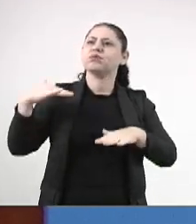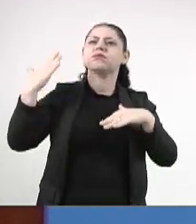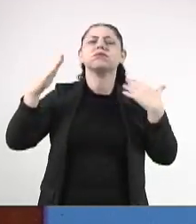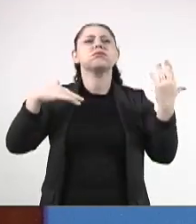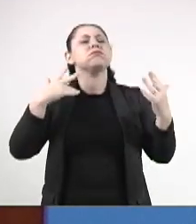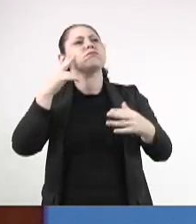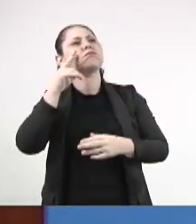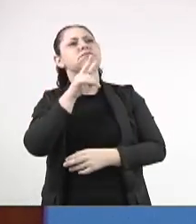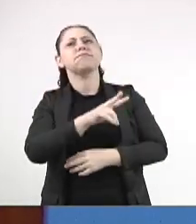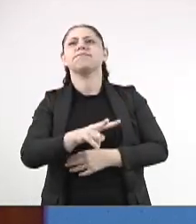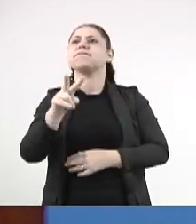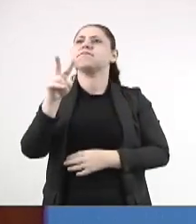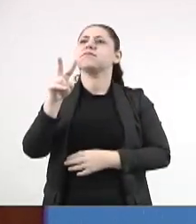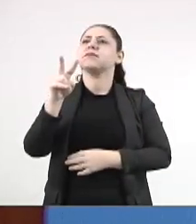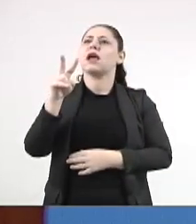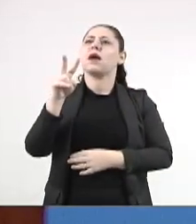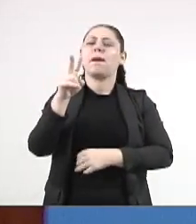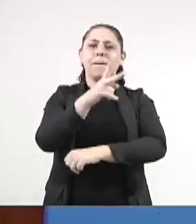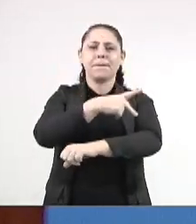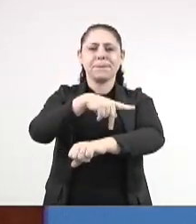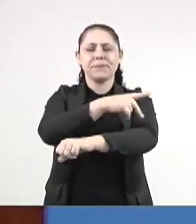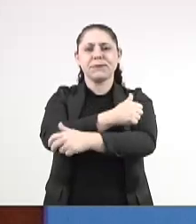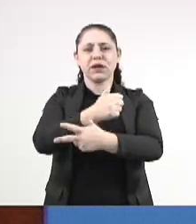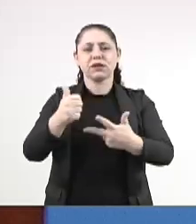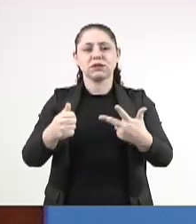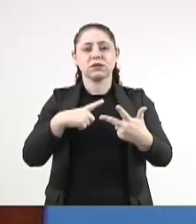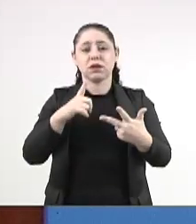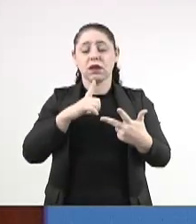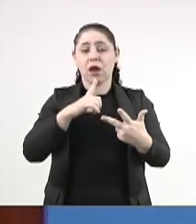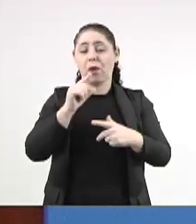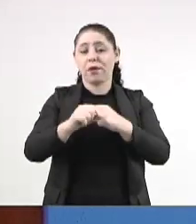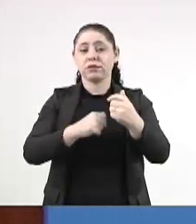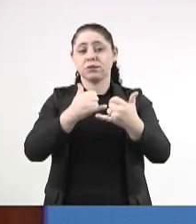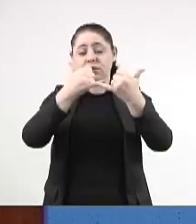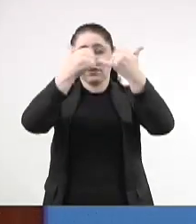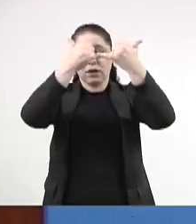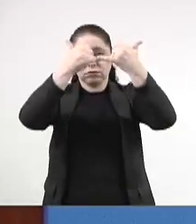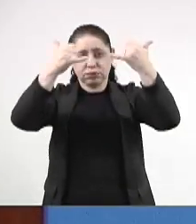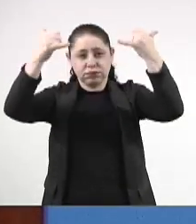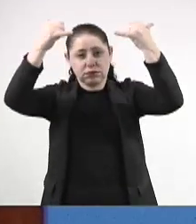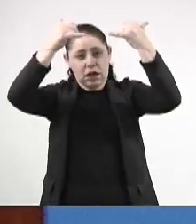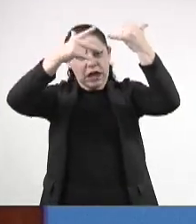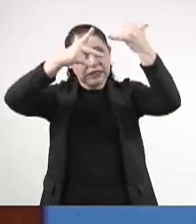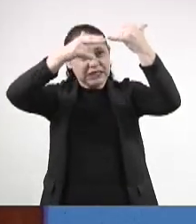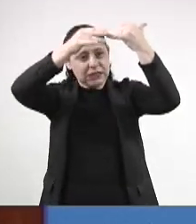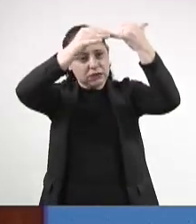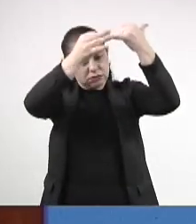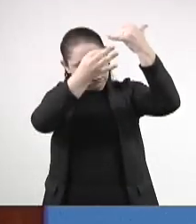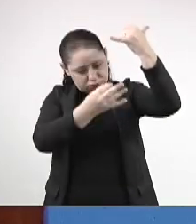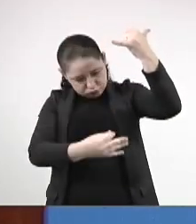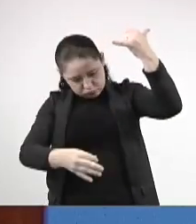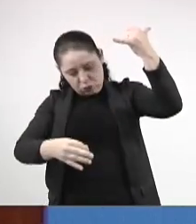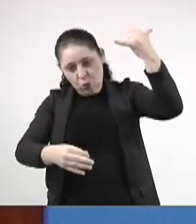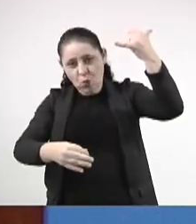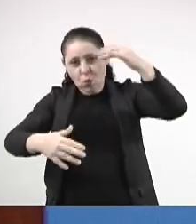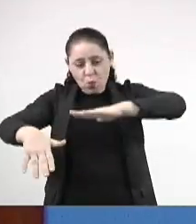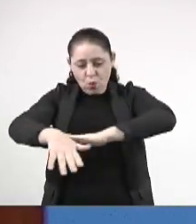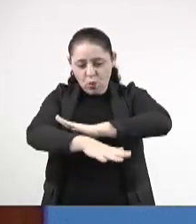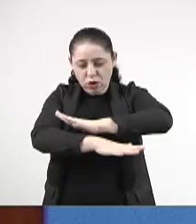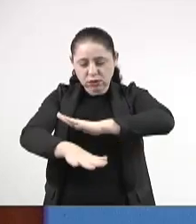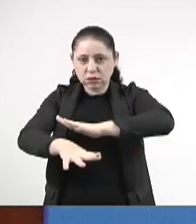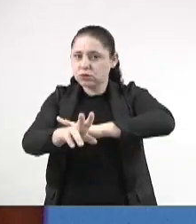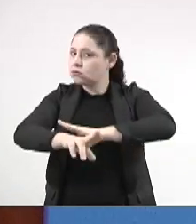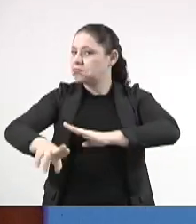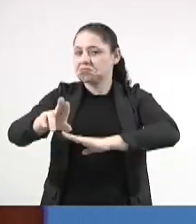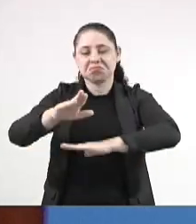lugar, aqui no parque, anda aqui, tem aqueles cabos que estão quase no chão, tem coisa que não tem nenhuma